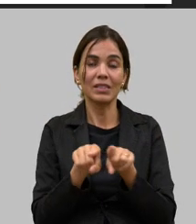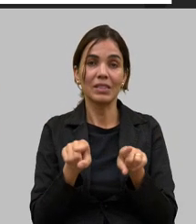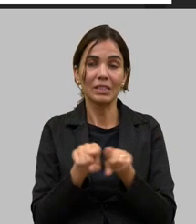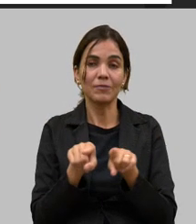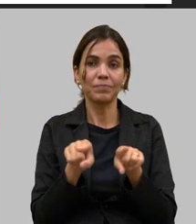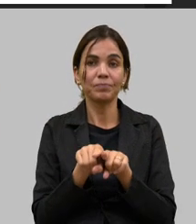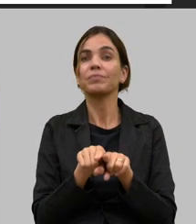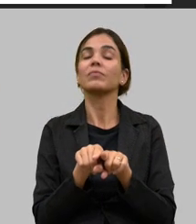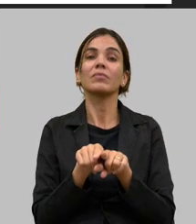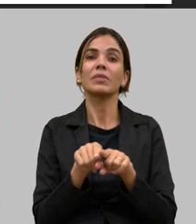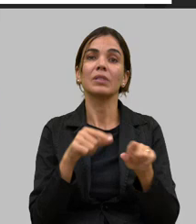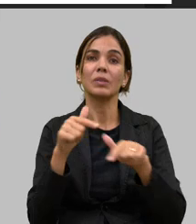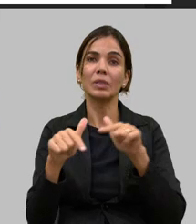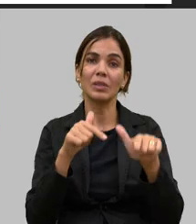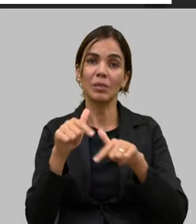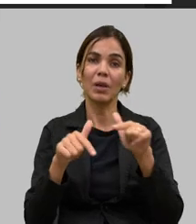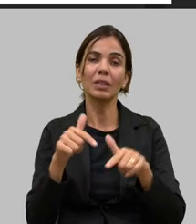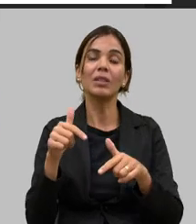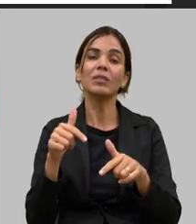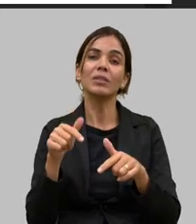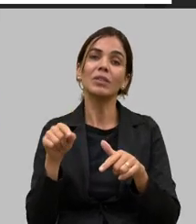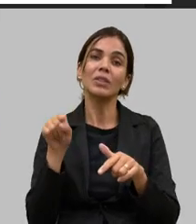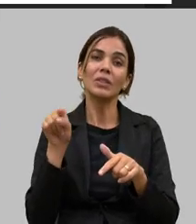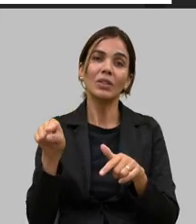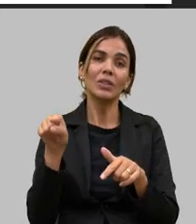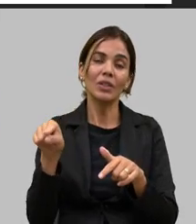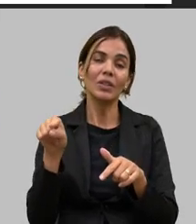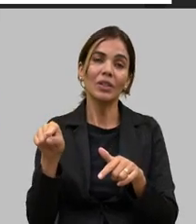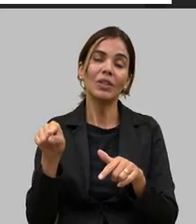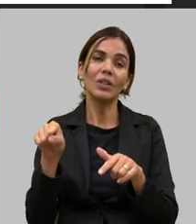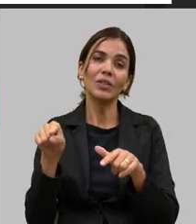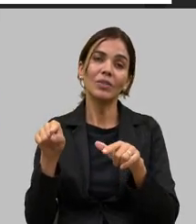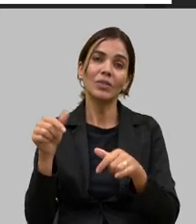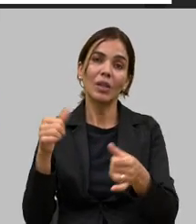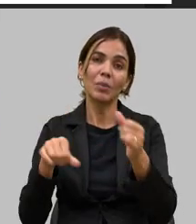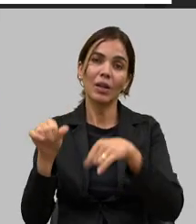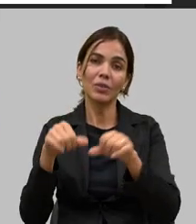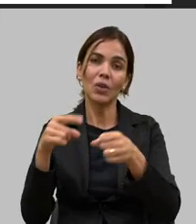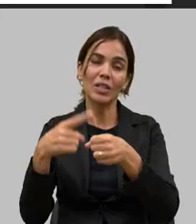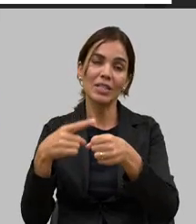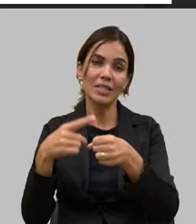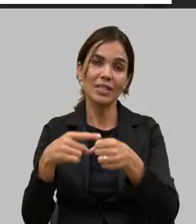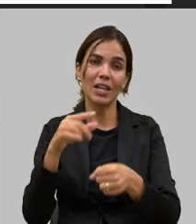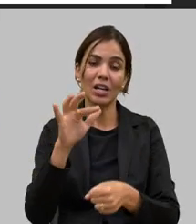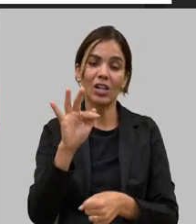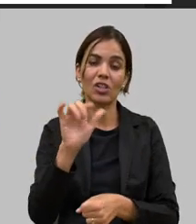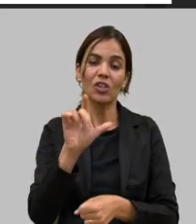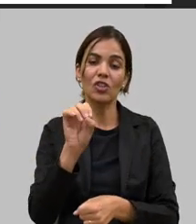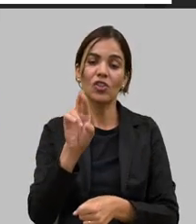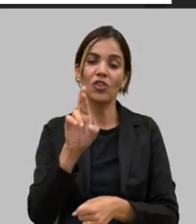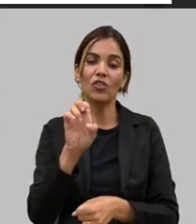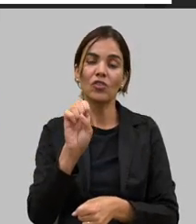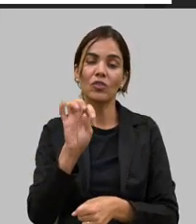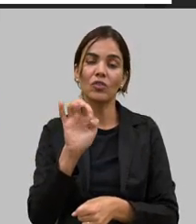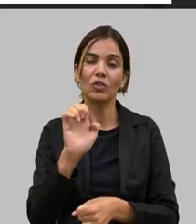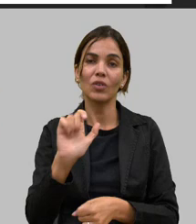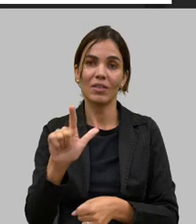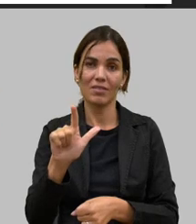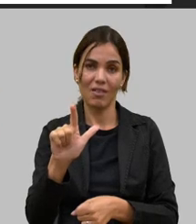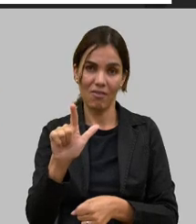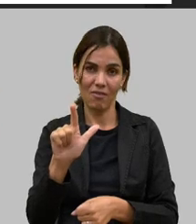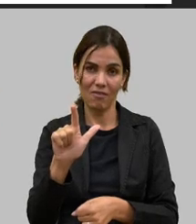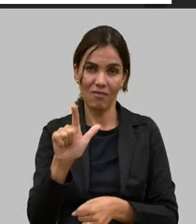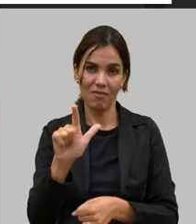estamos trabalhando com um laboratório lá em Florestal para cachaça e um lagar que nós